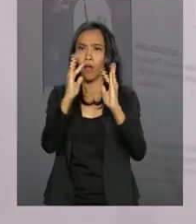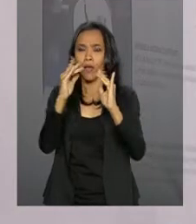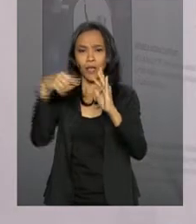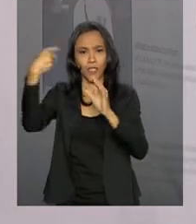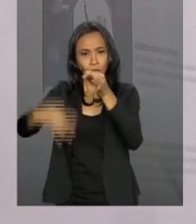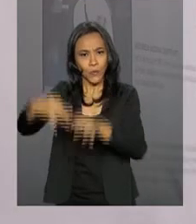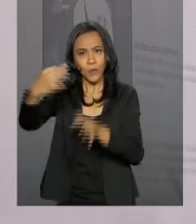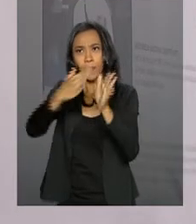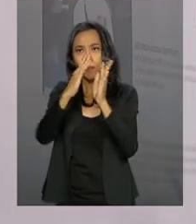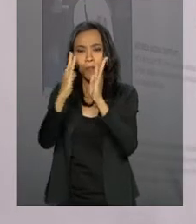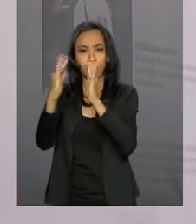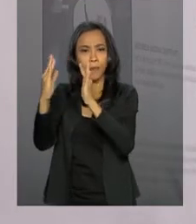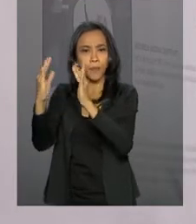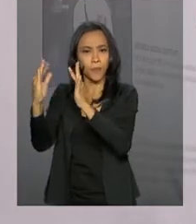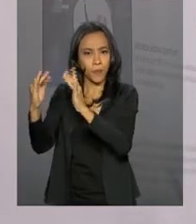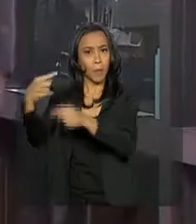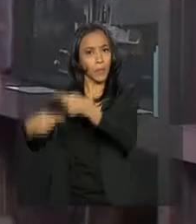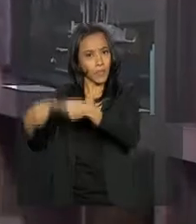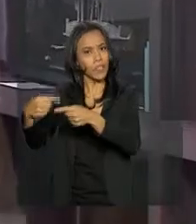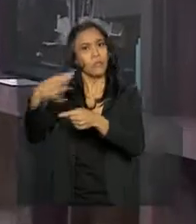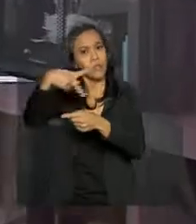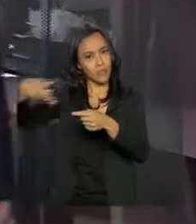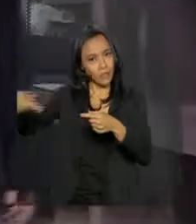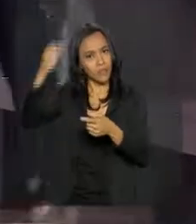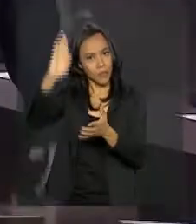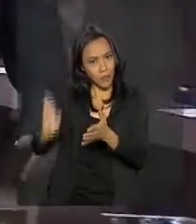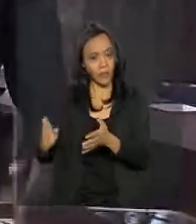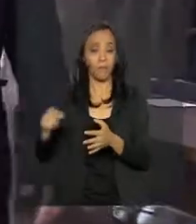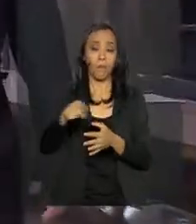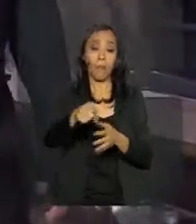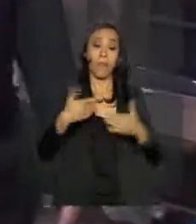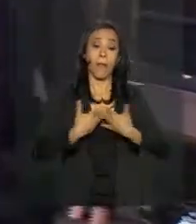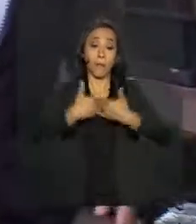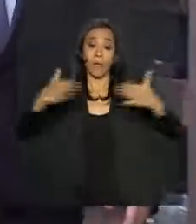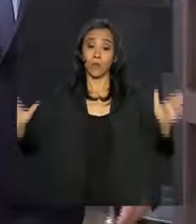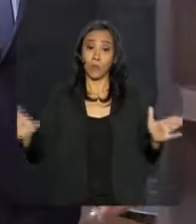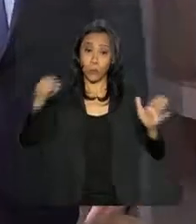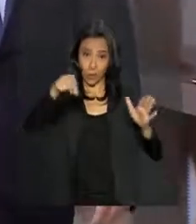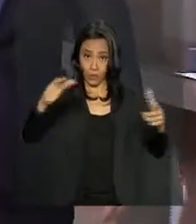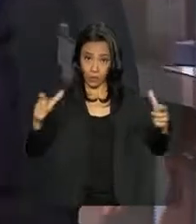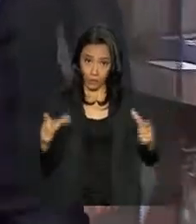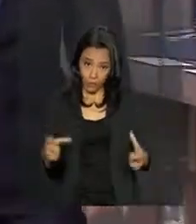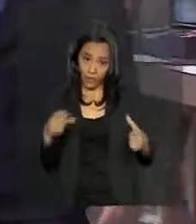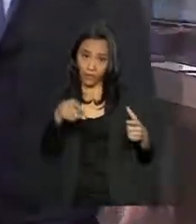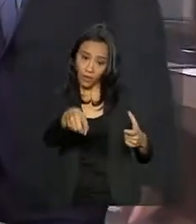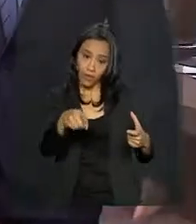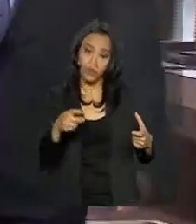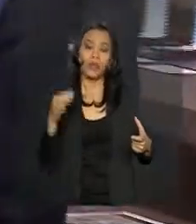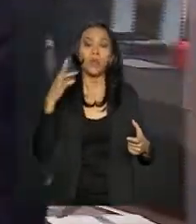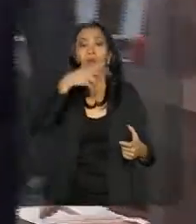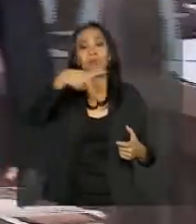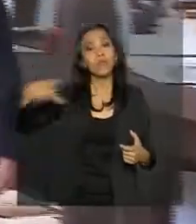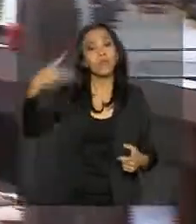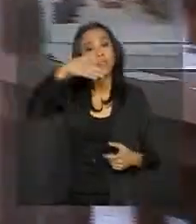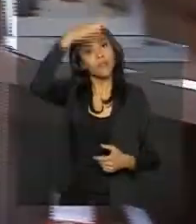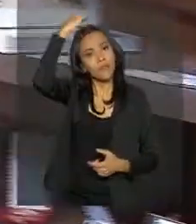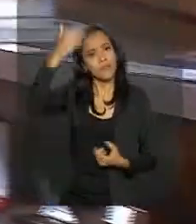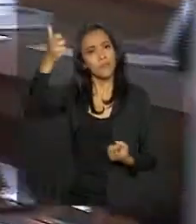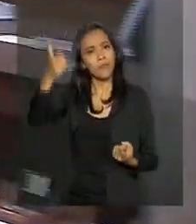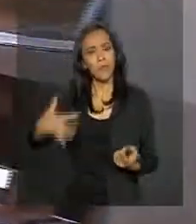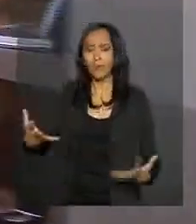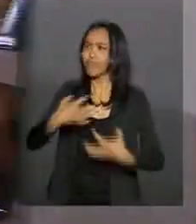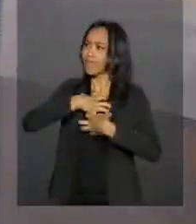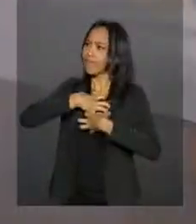política do presidente da República. Durante a solenidade de abertura do Centro de Memória Michel Temer, o presidente falou da